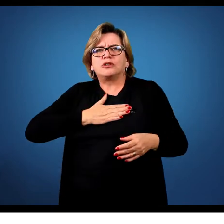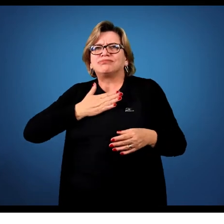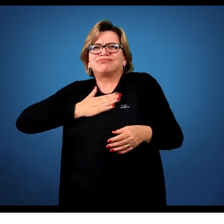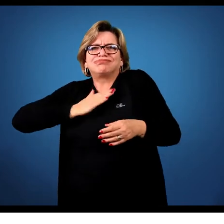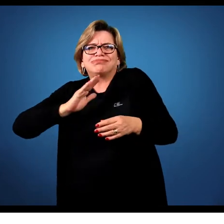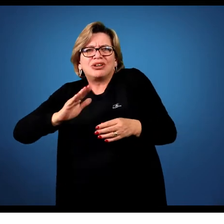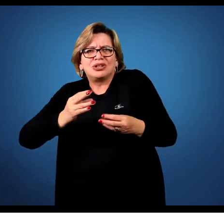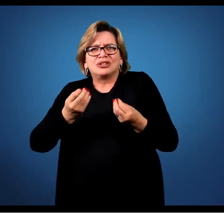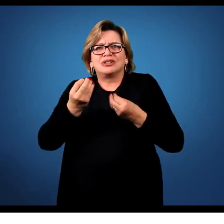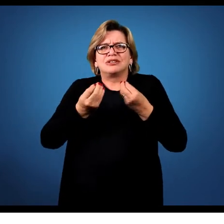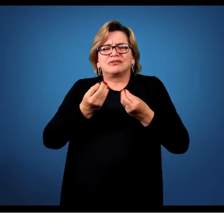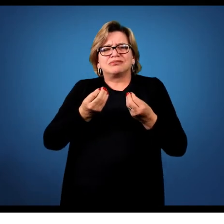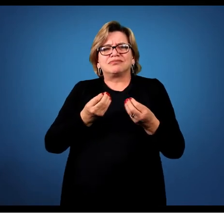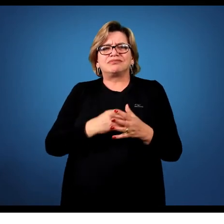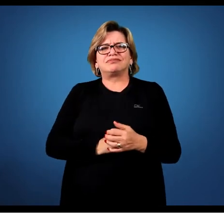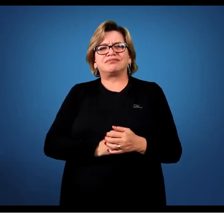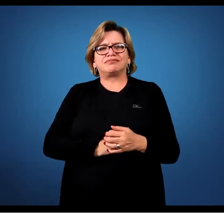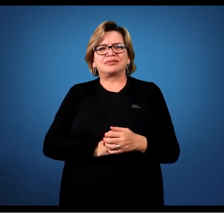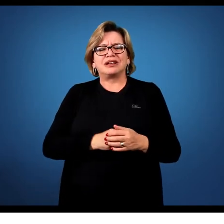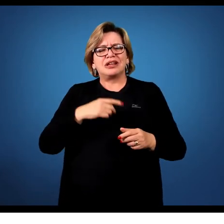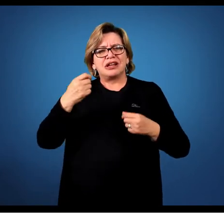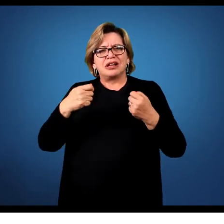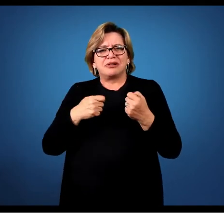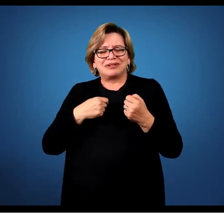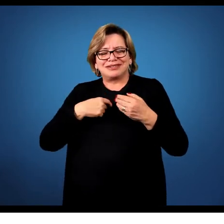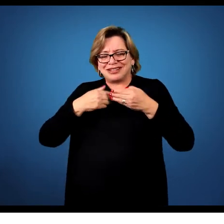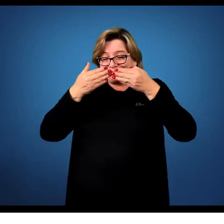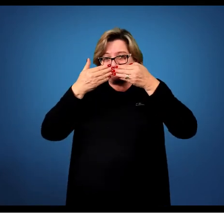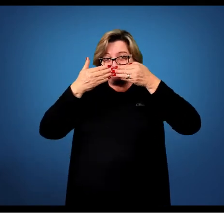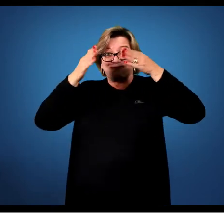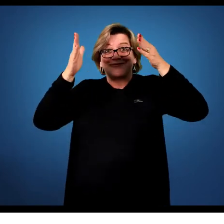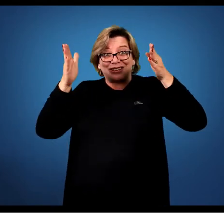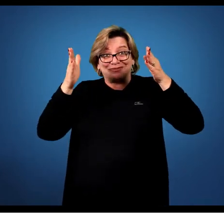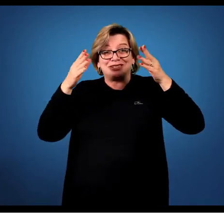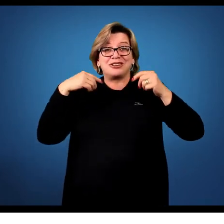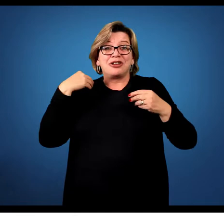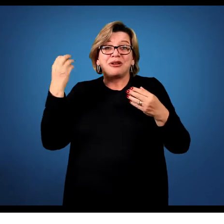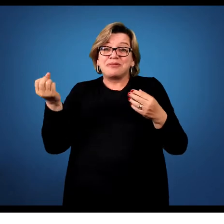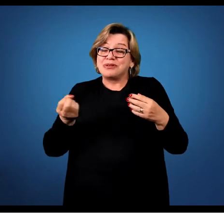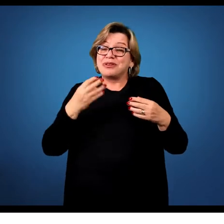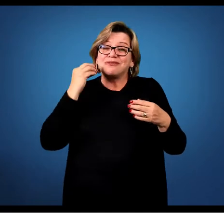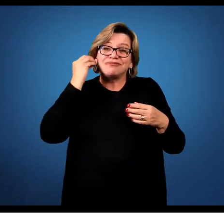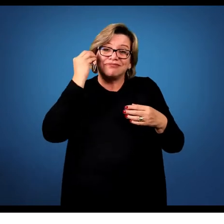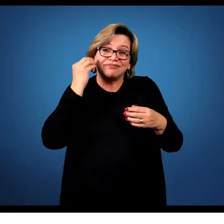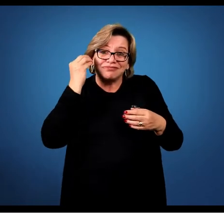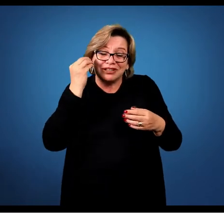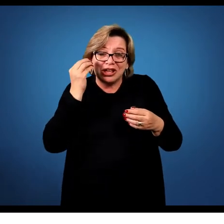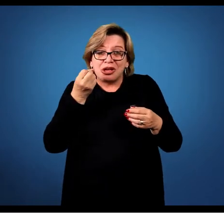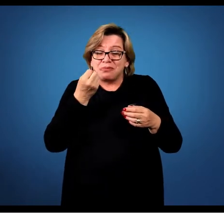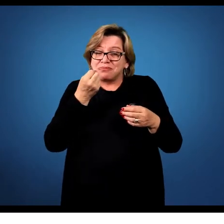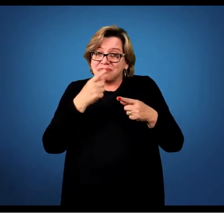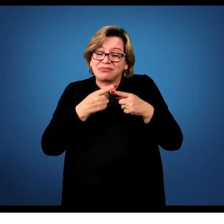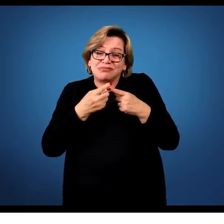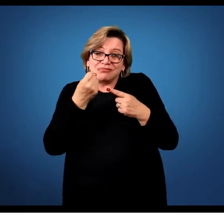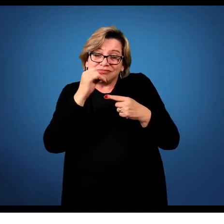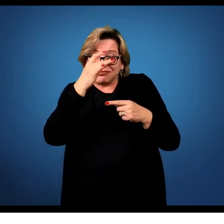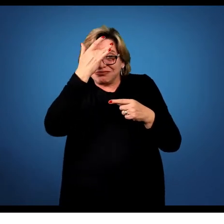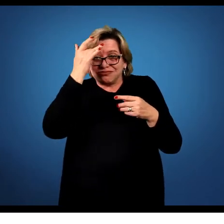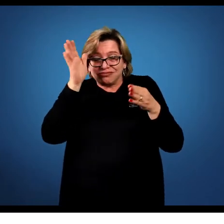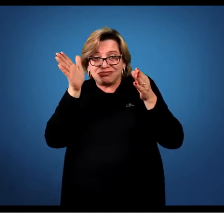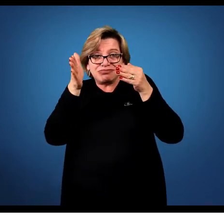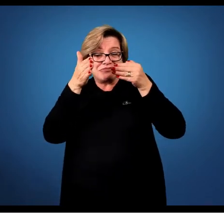para a coisa. Você tem que ter uma abertura para receber uma nova experiência. Sem essa abertura você não vai ter essa experiência.